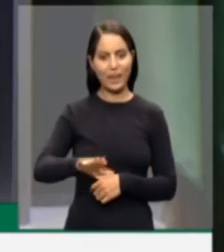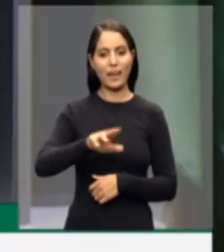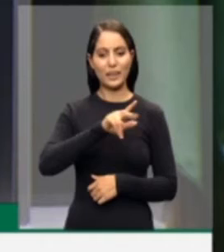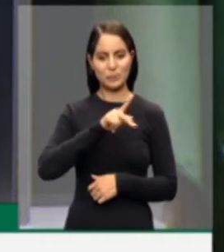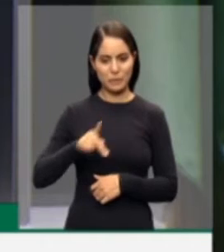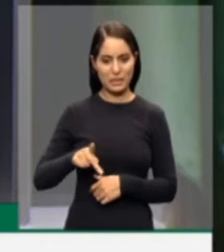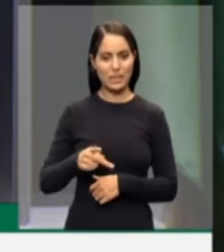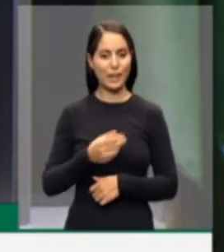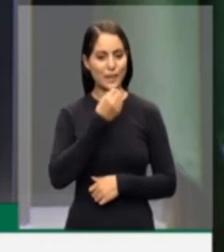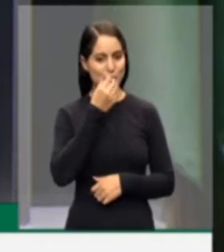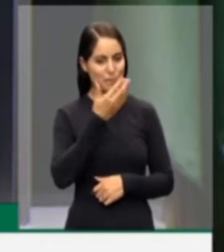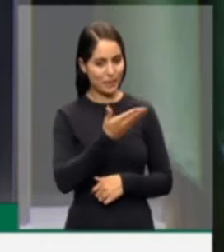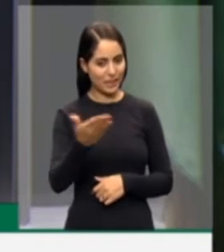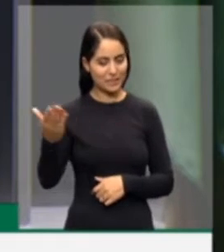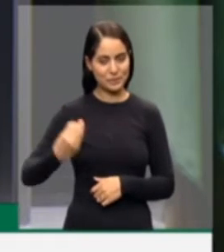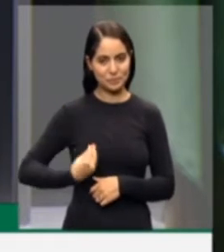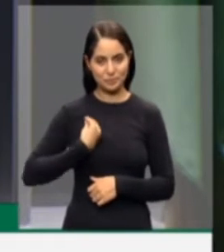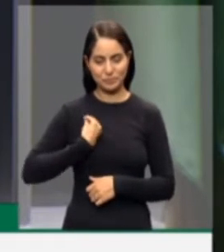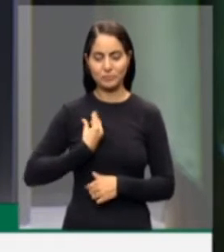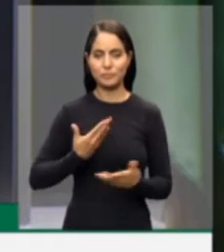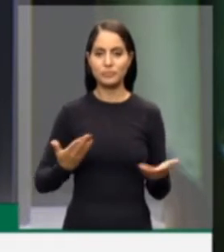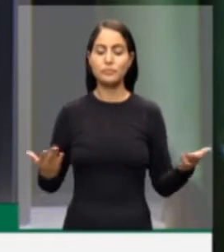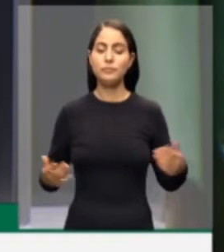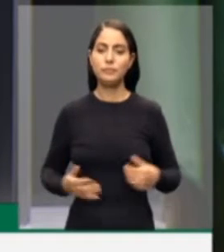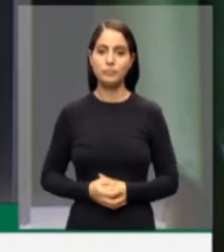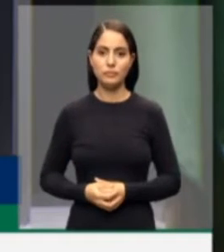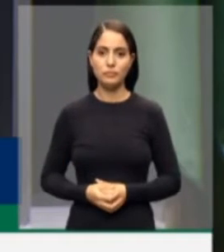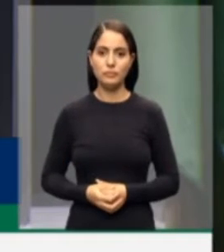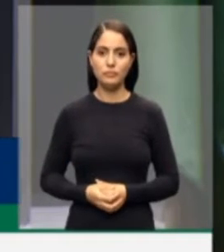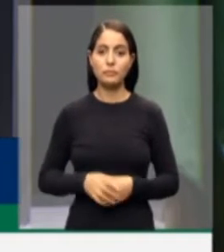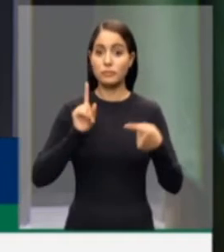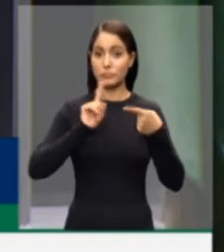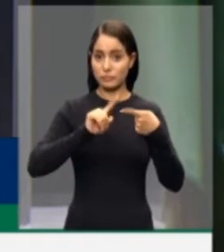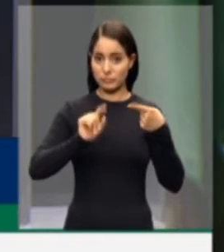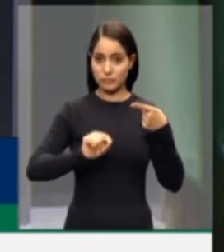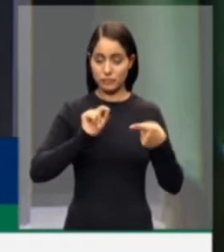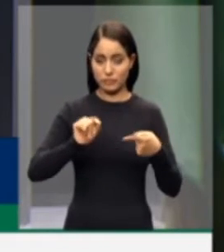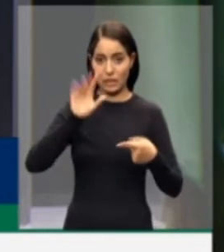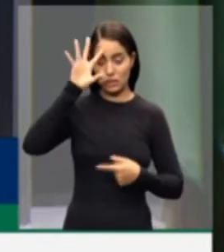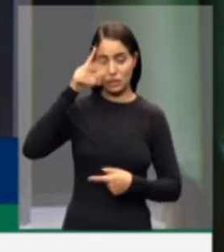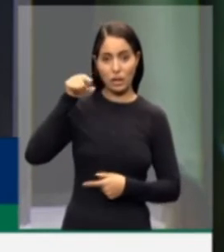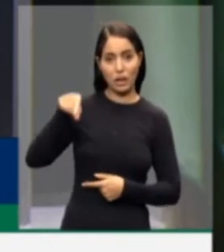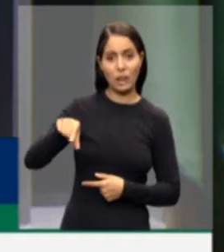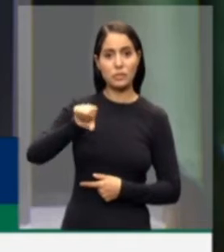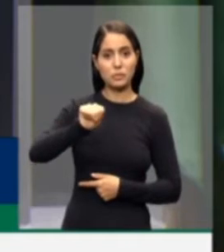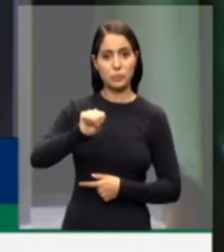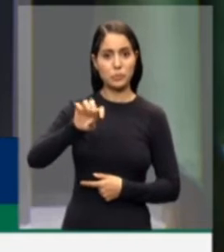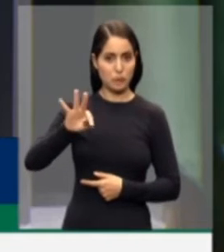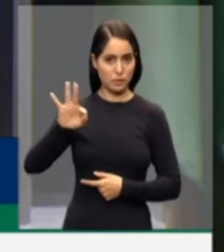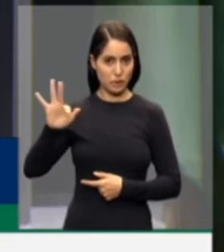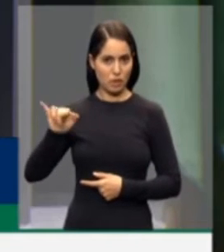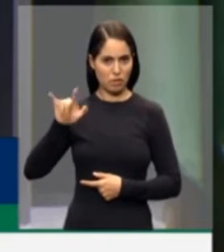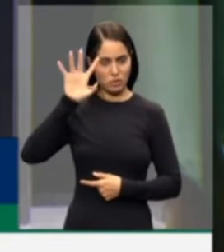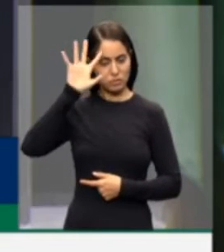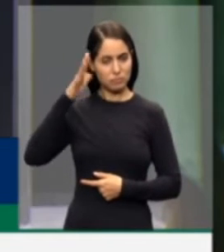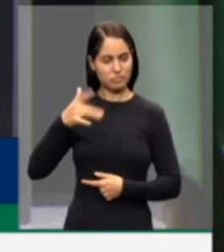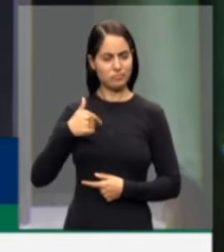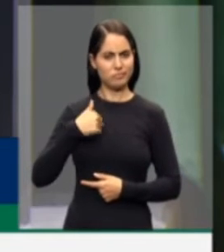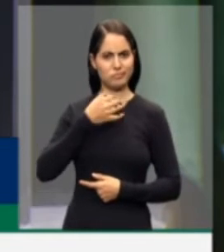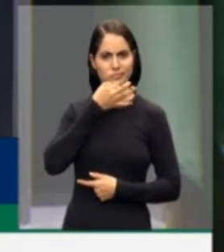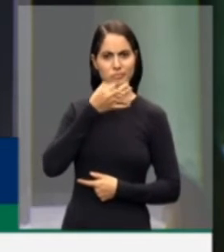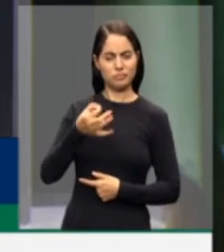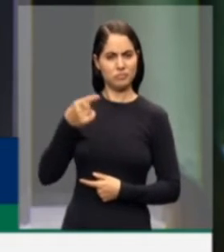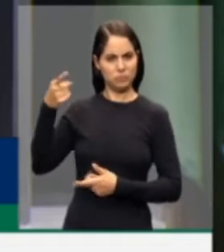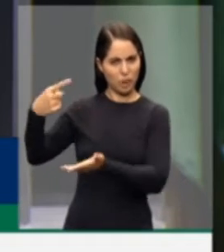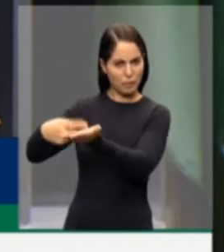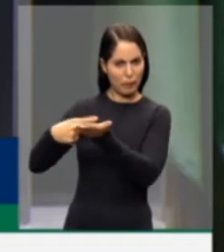a todos e todas. Senhor presidente, em primeiro lugar, eu queria comentar também essa decisão do Supremo Tribunal Federal. Considero que foi uma decisão